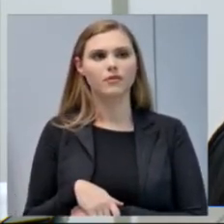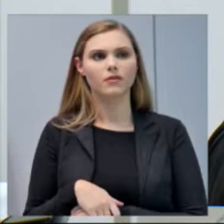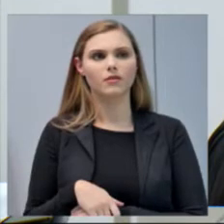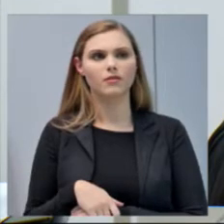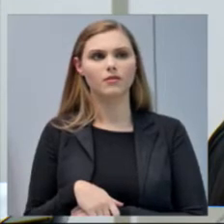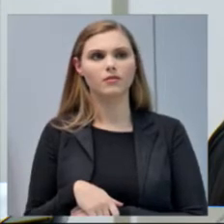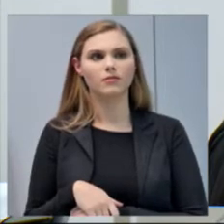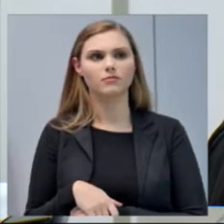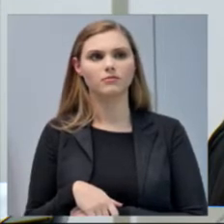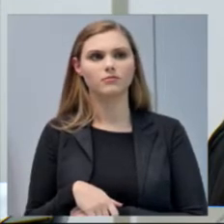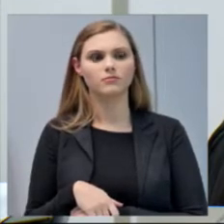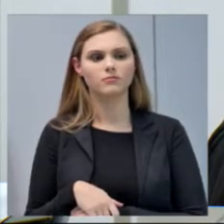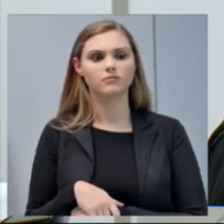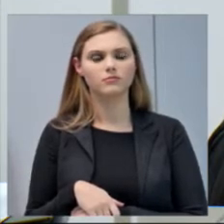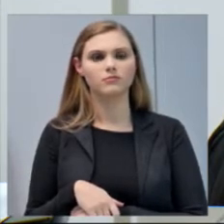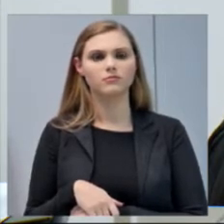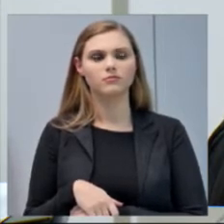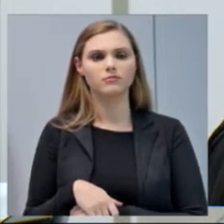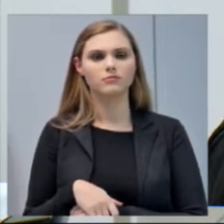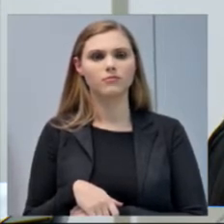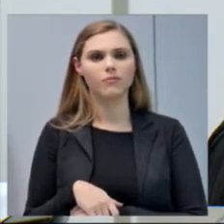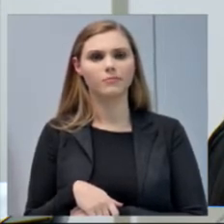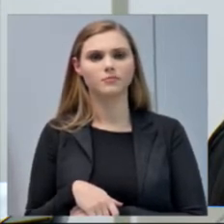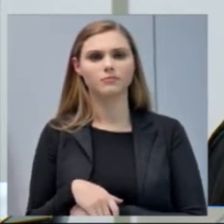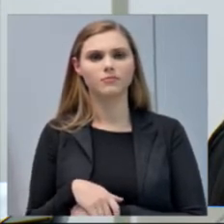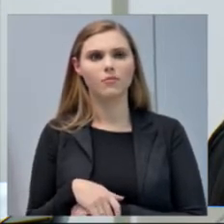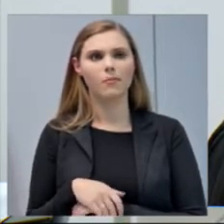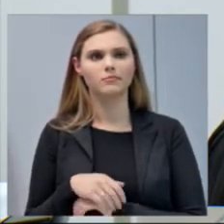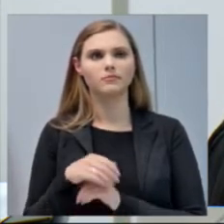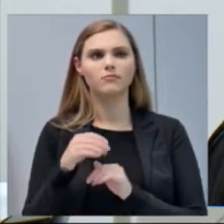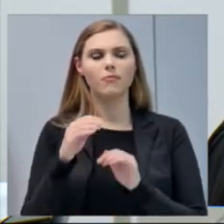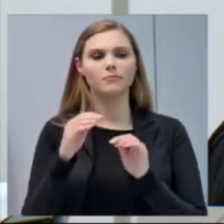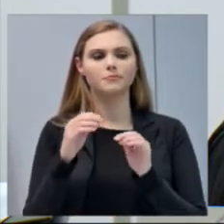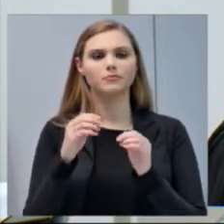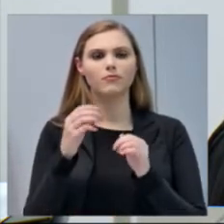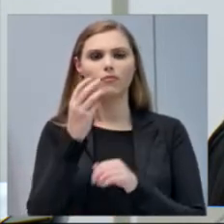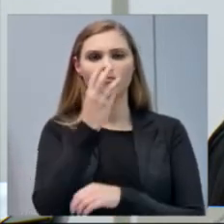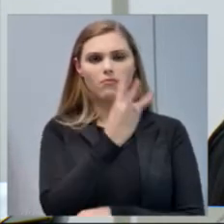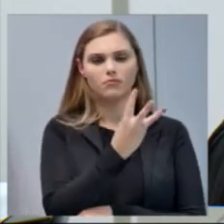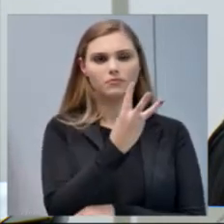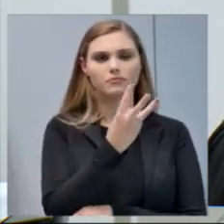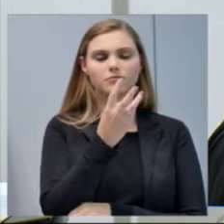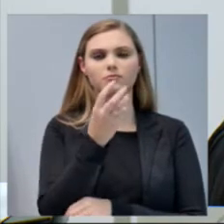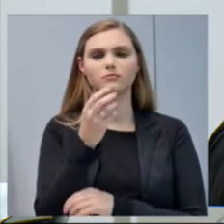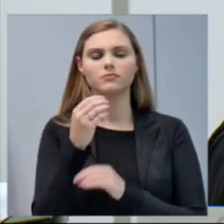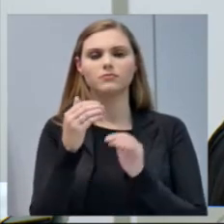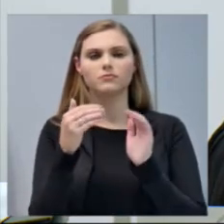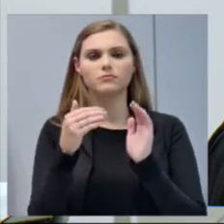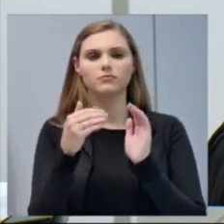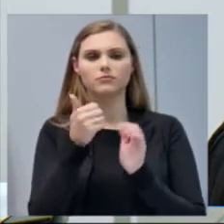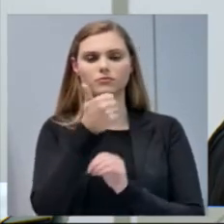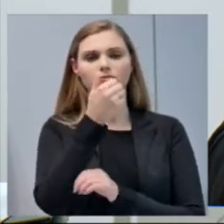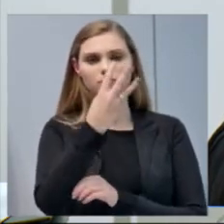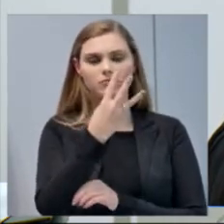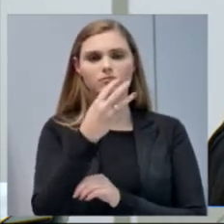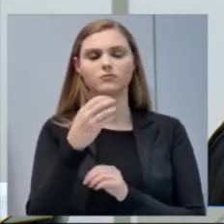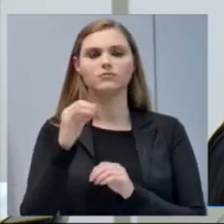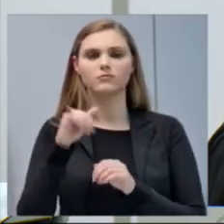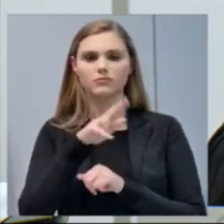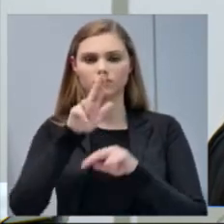no período de 13 de 6 de 2017 a 10 de 7 de